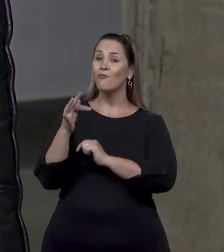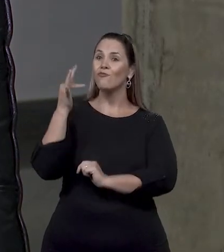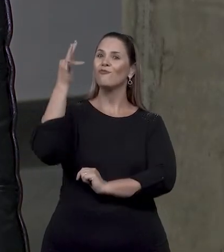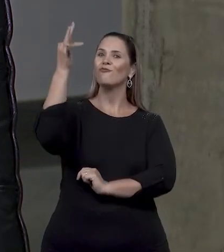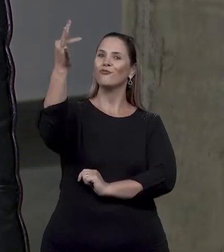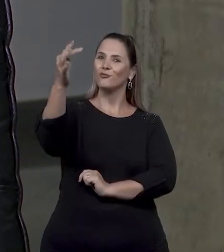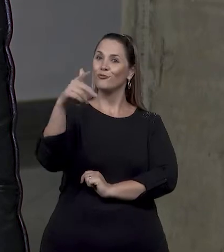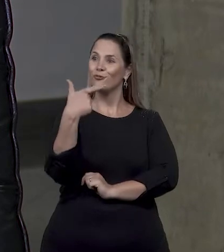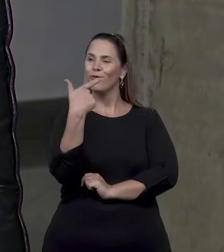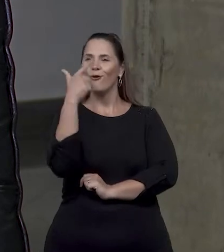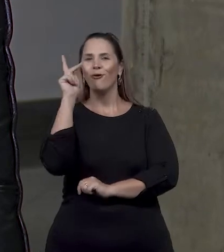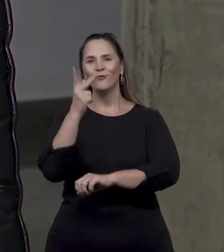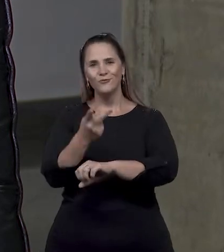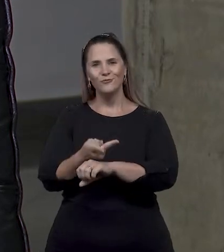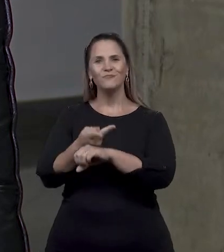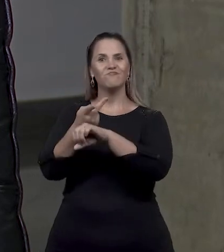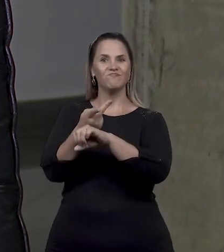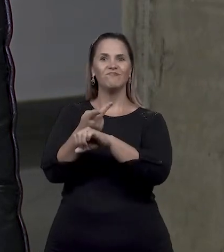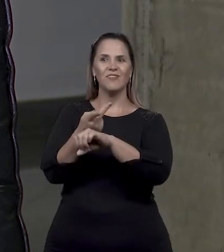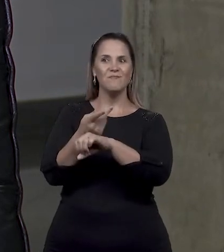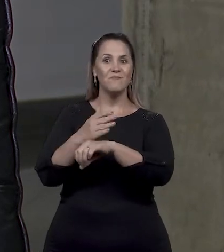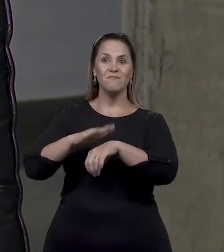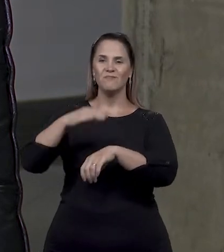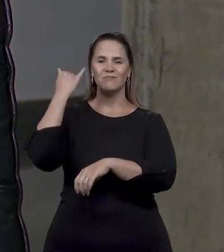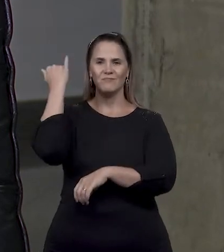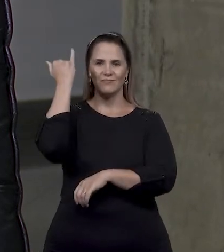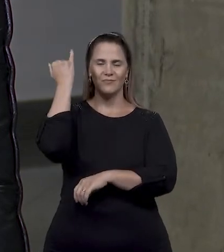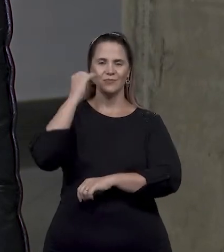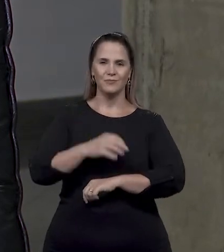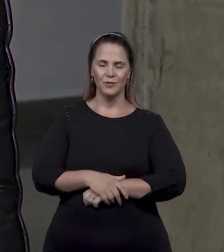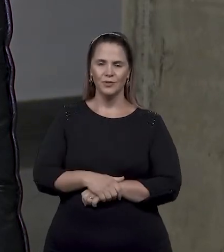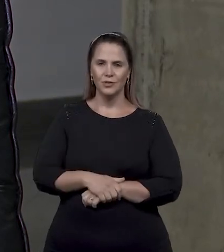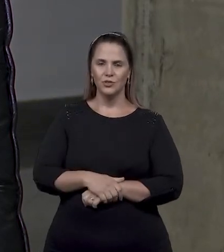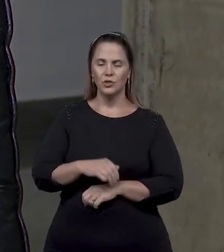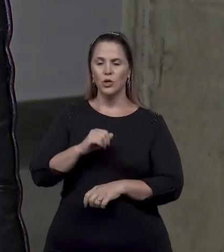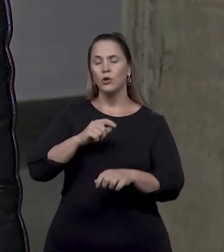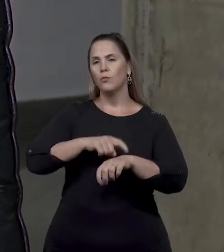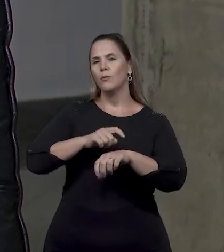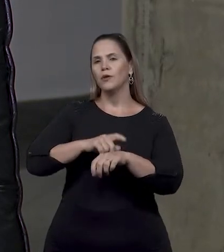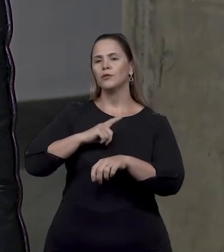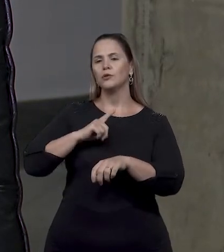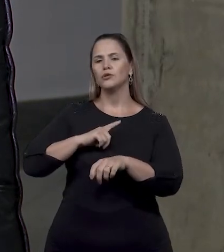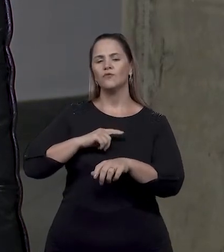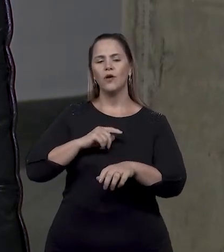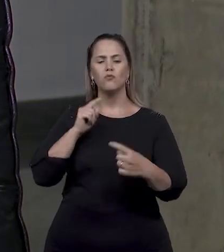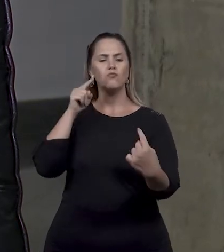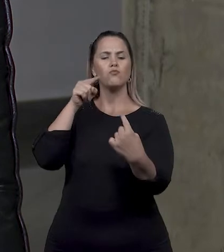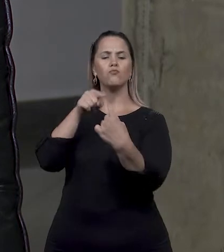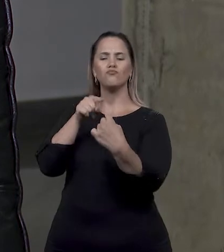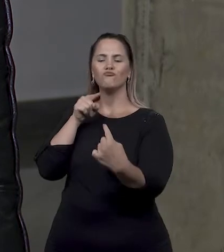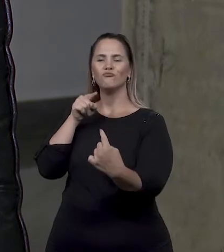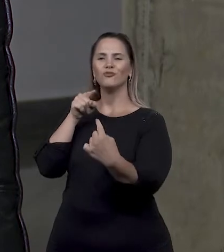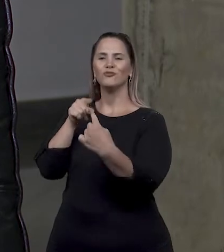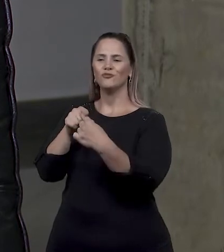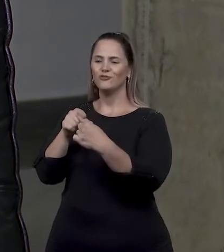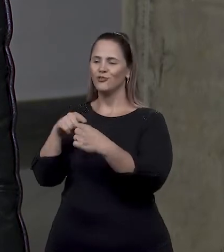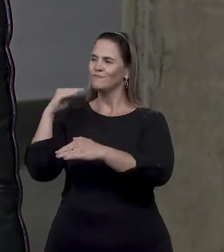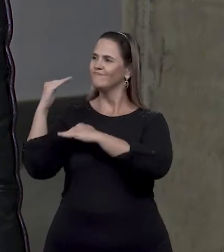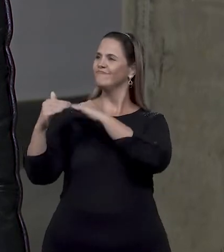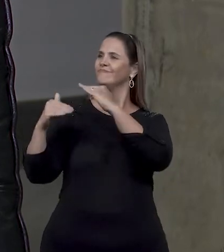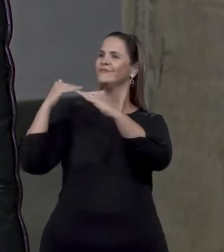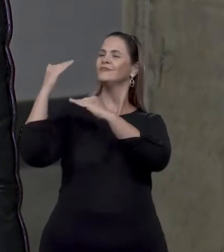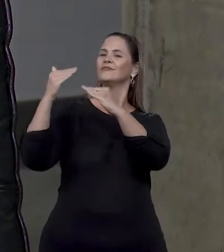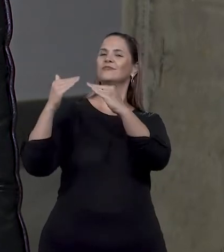também. A hora que tiver um prêmio de objetivo de desenvolvimento de sustentabilidade,